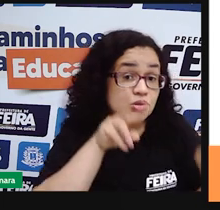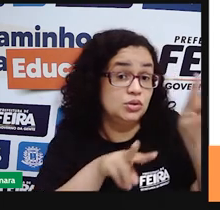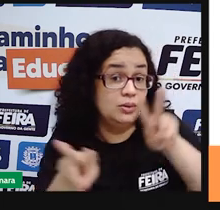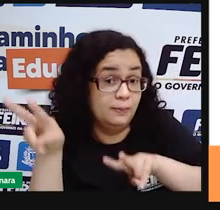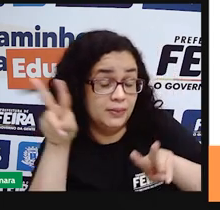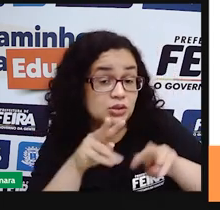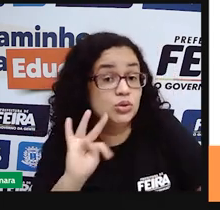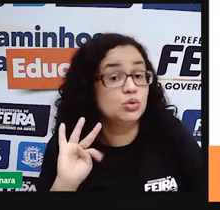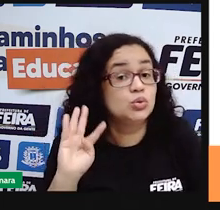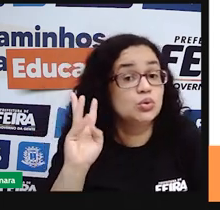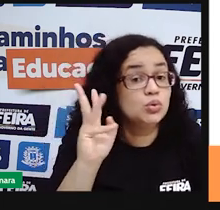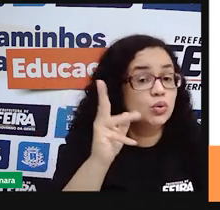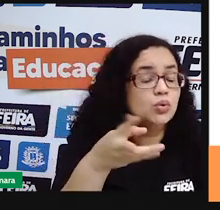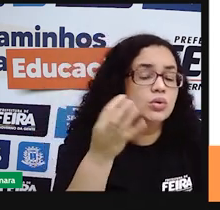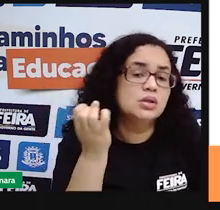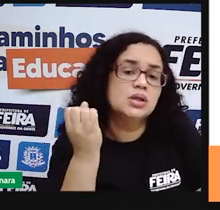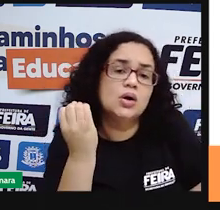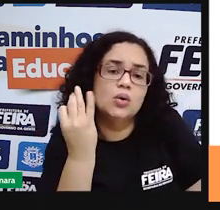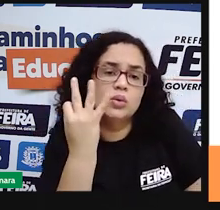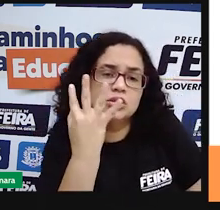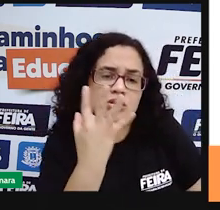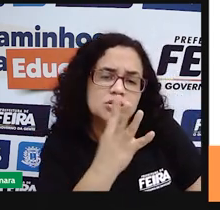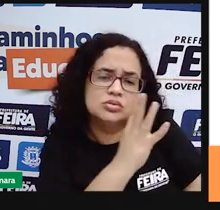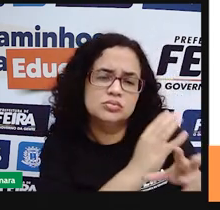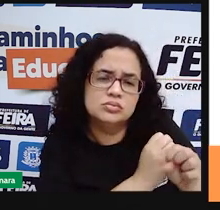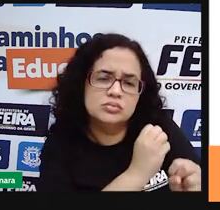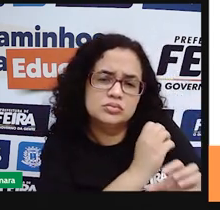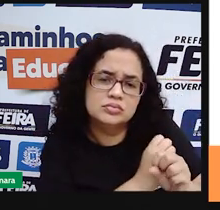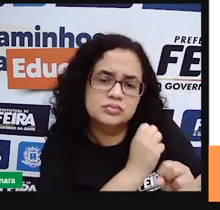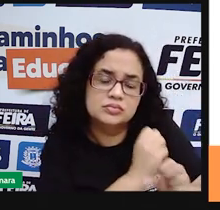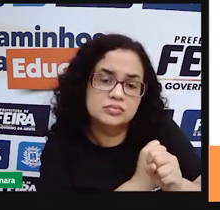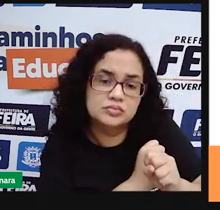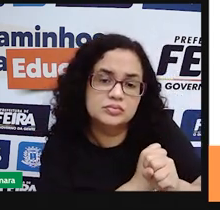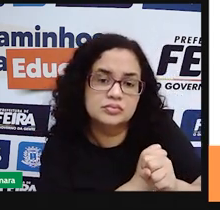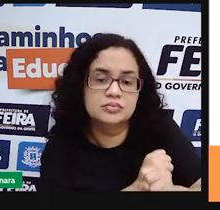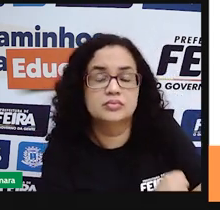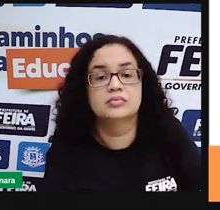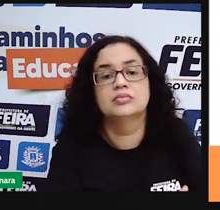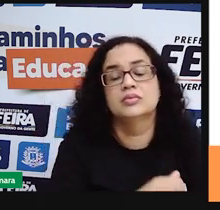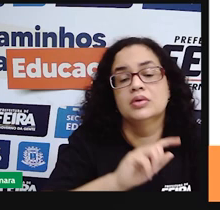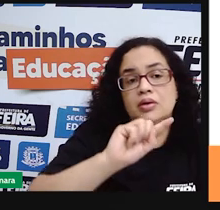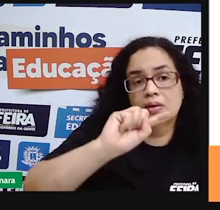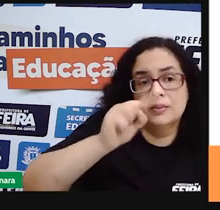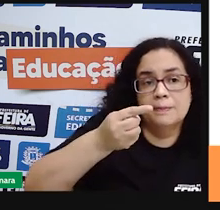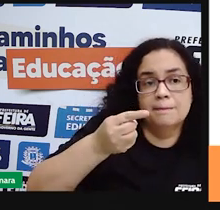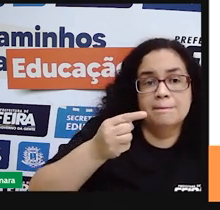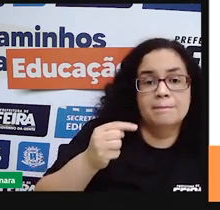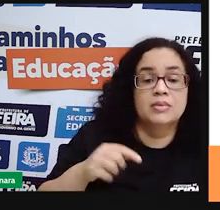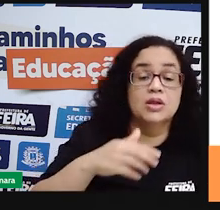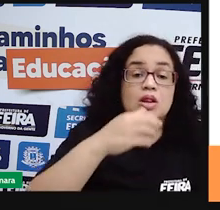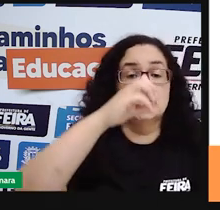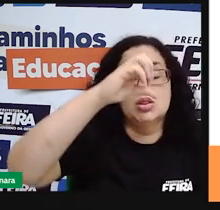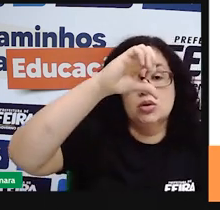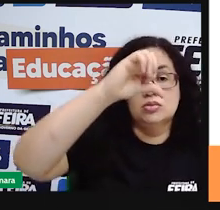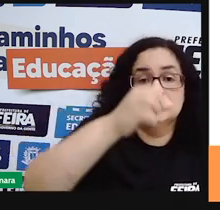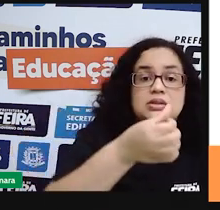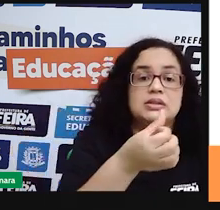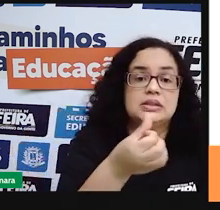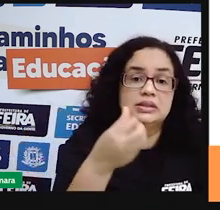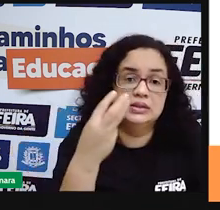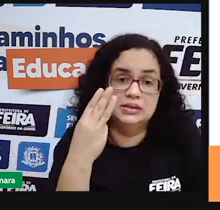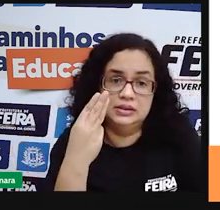toda essa quantia somada aí ó 817.963